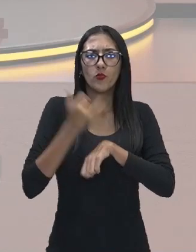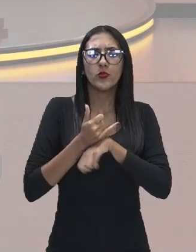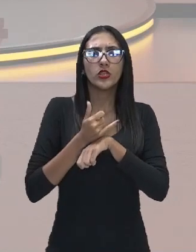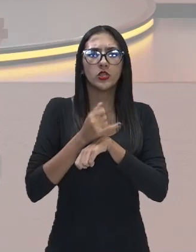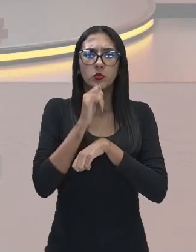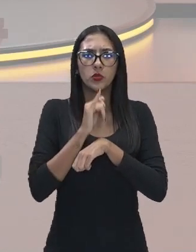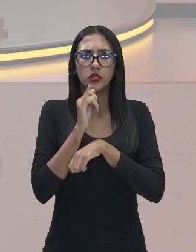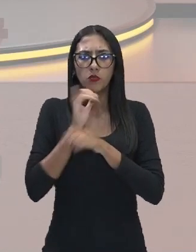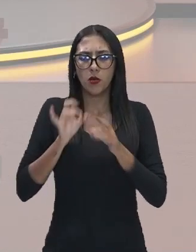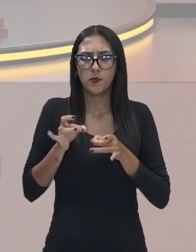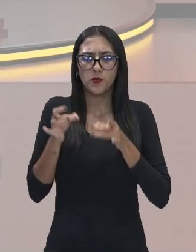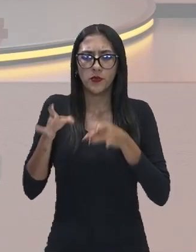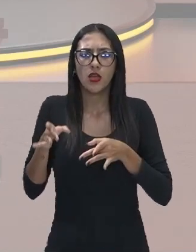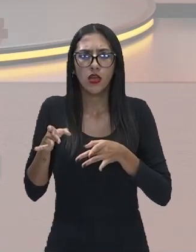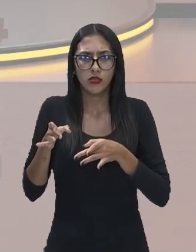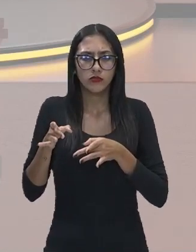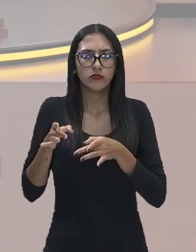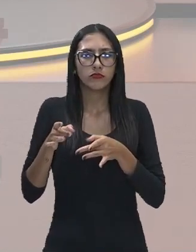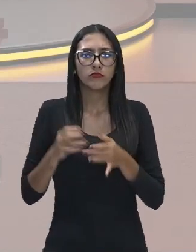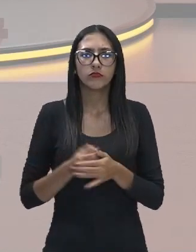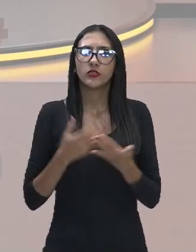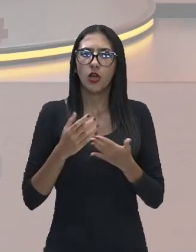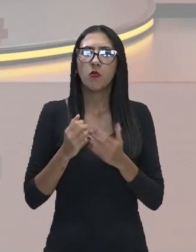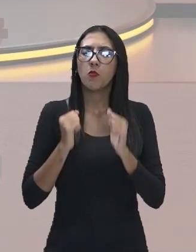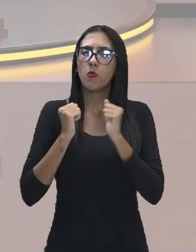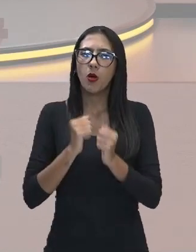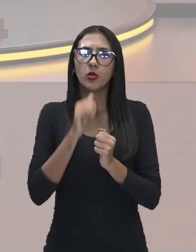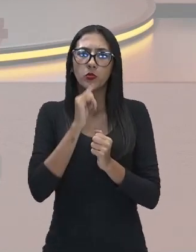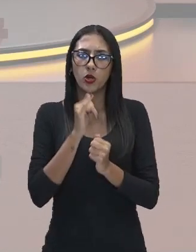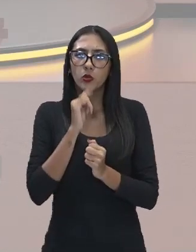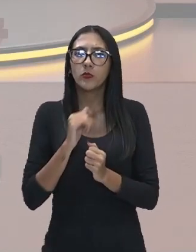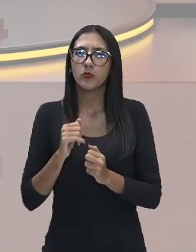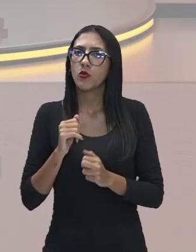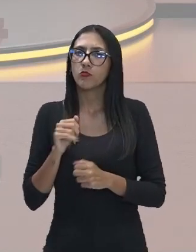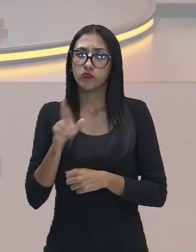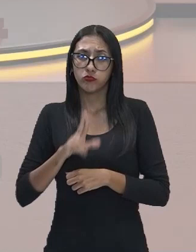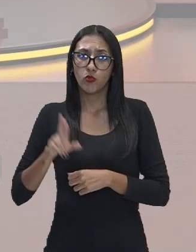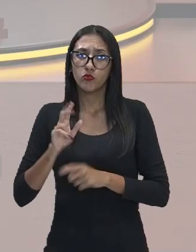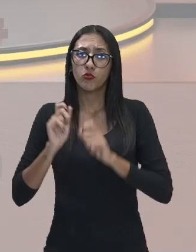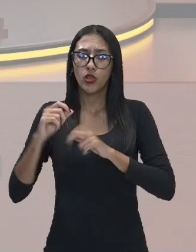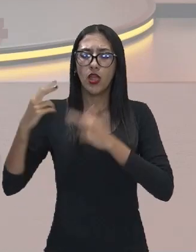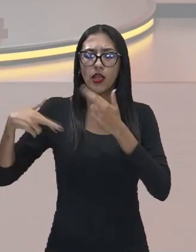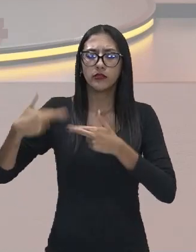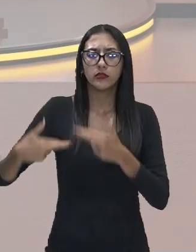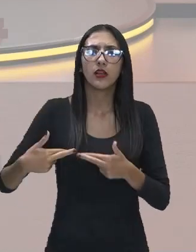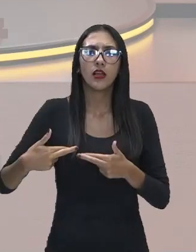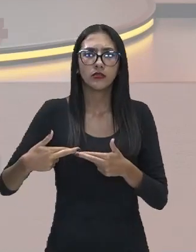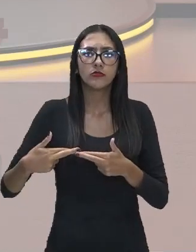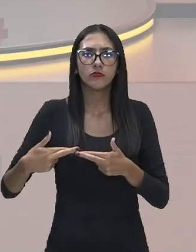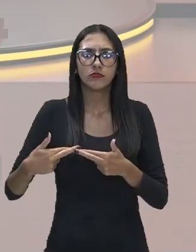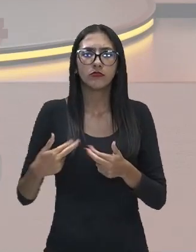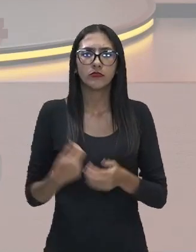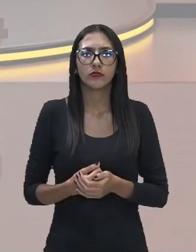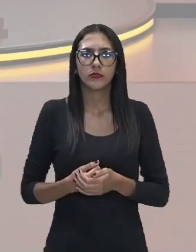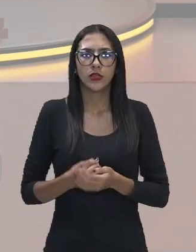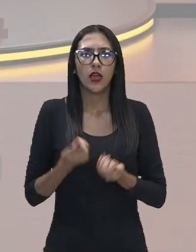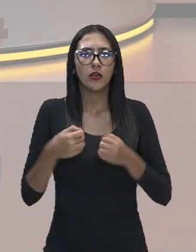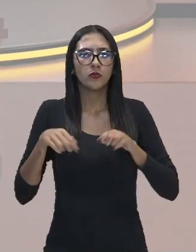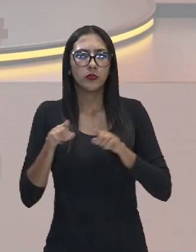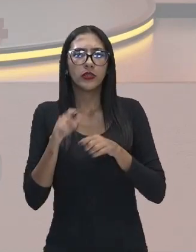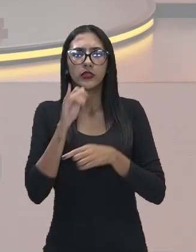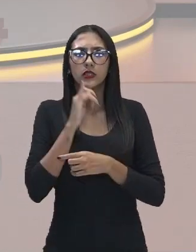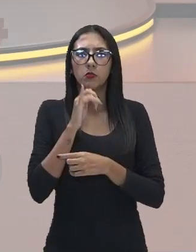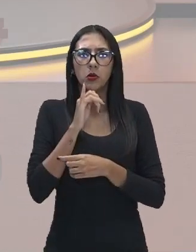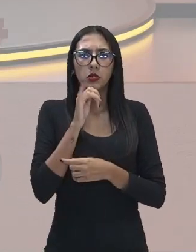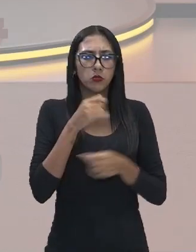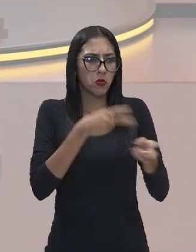descartadas depois do uso, eu posso promover a reciclagem disso e não preciso retirar mais e mais e